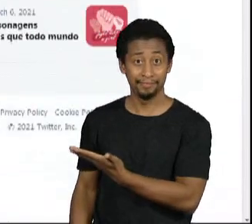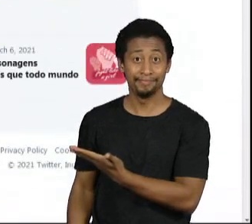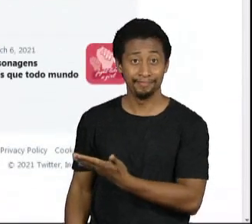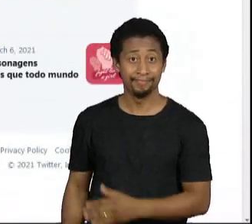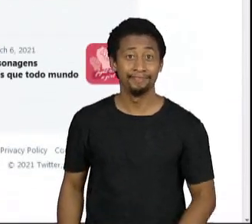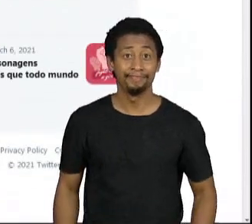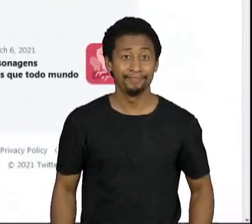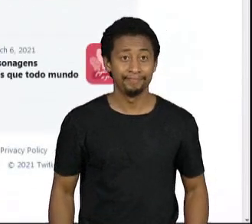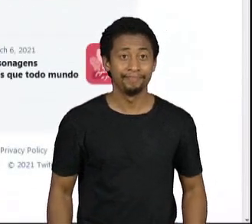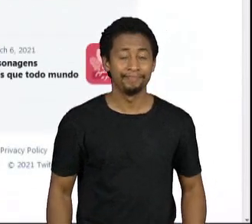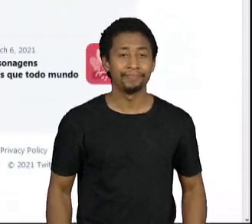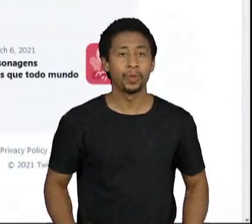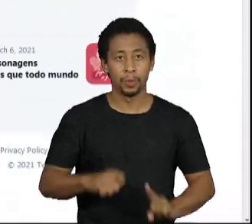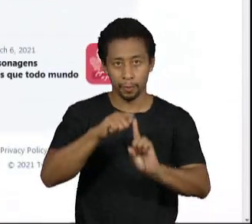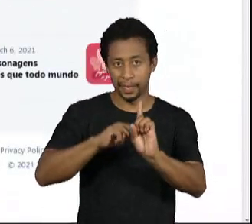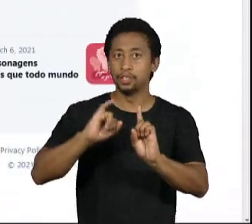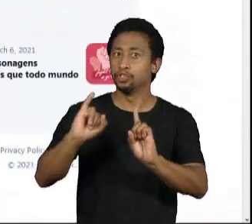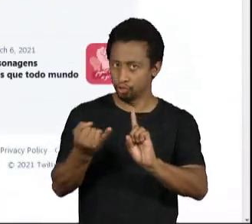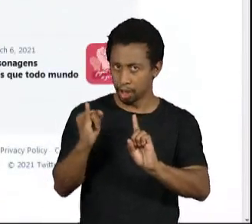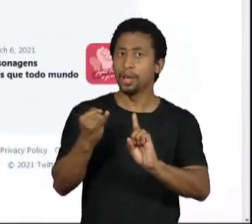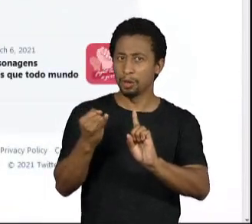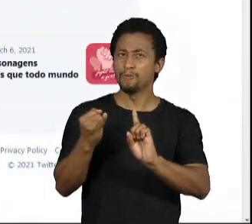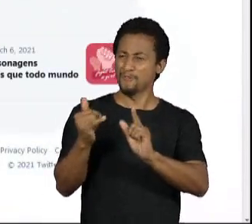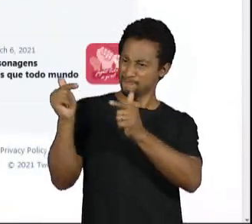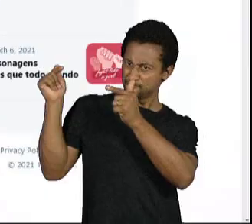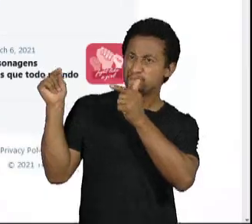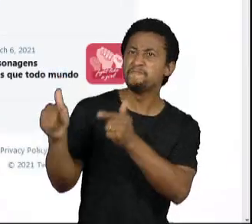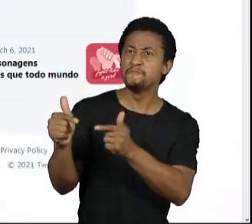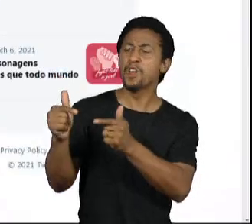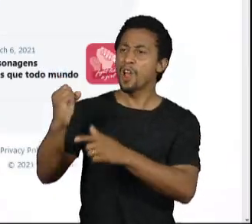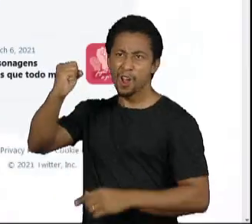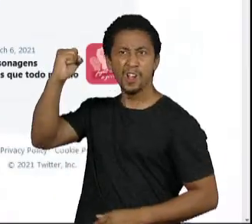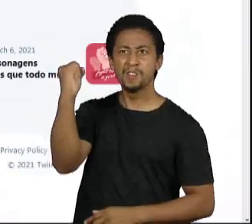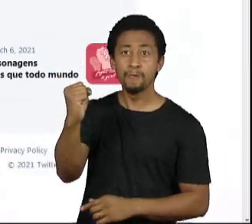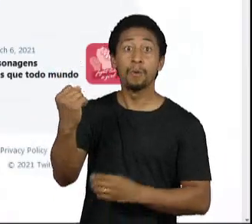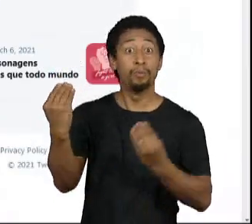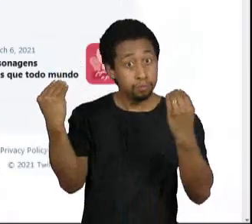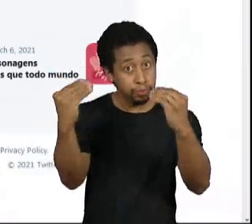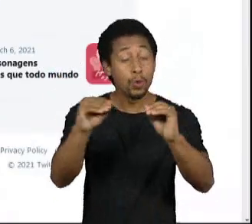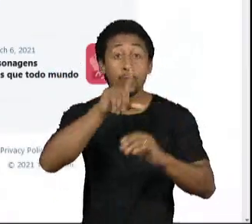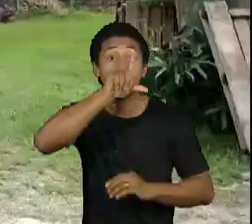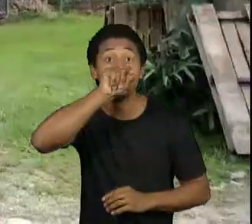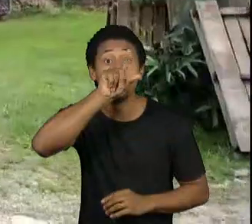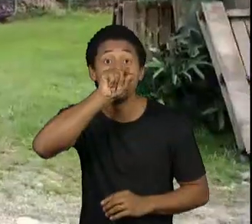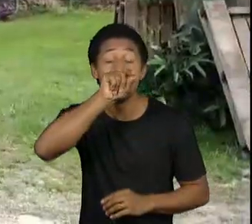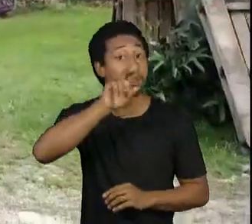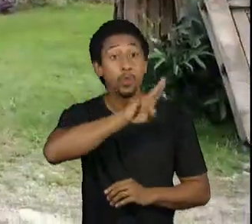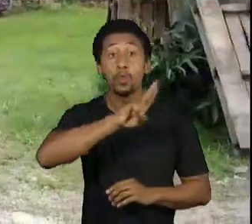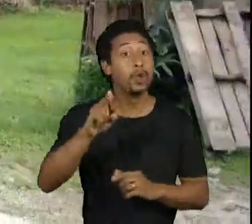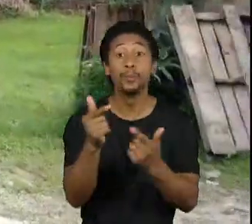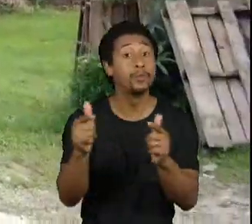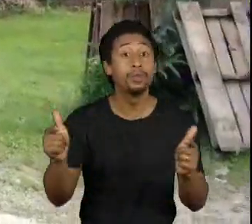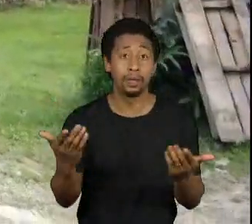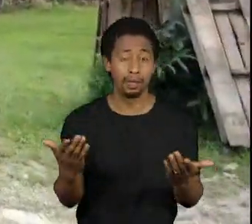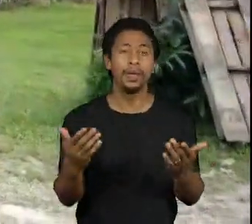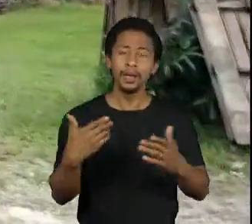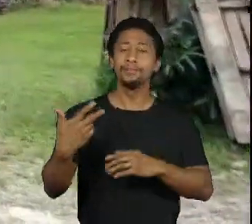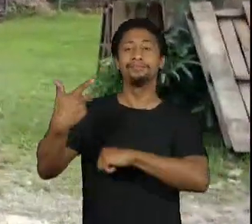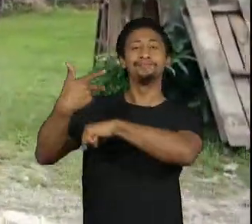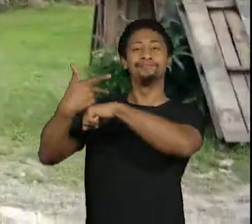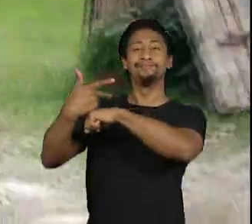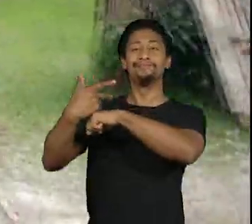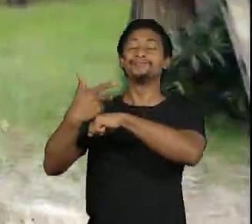Em janeiro, ele foi ameaçado de morte em uma postagem anônima no Twitter. Após publicar um vídeo